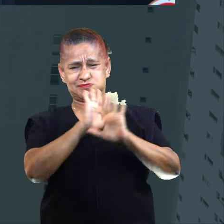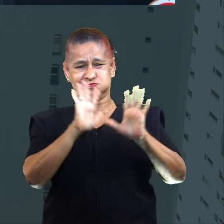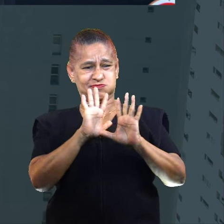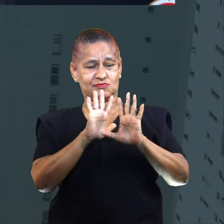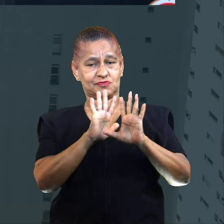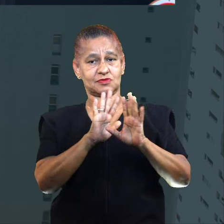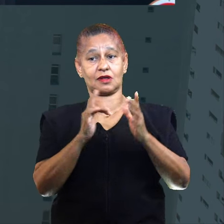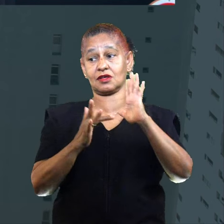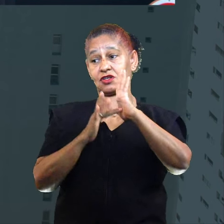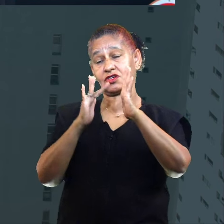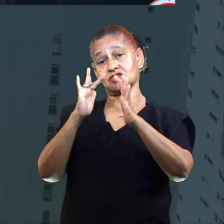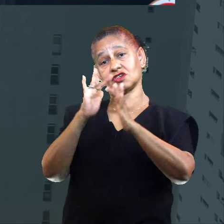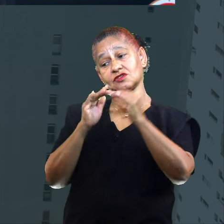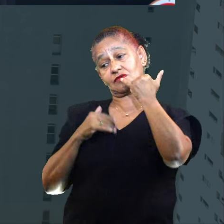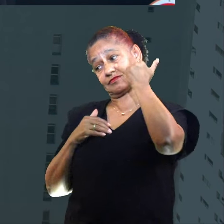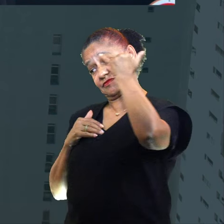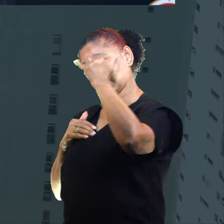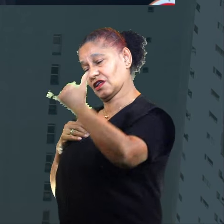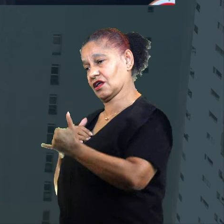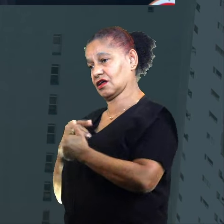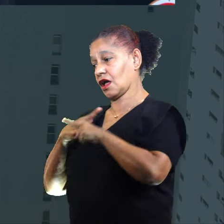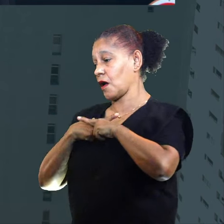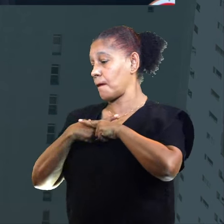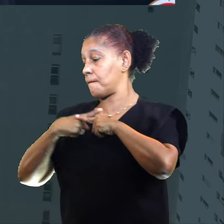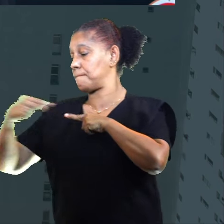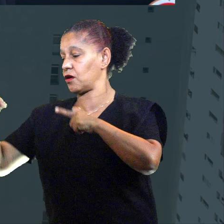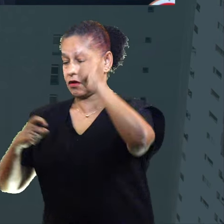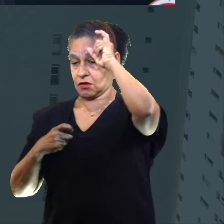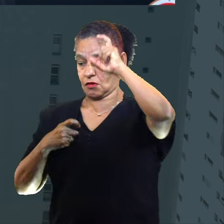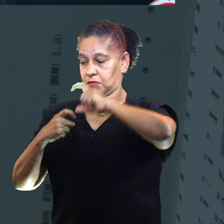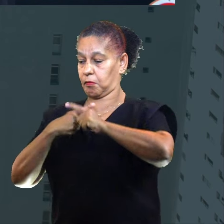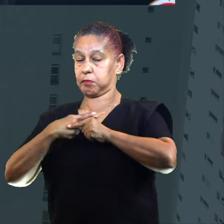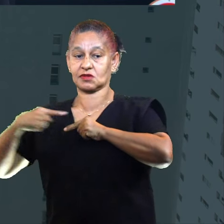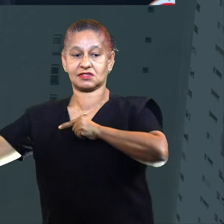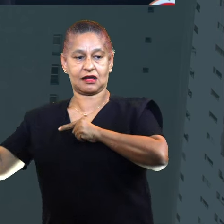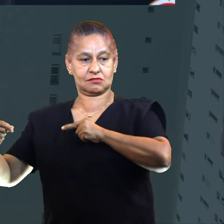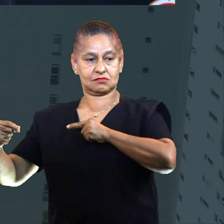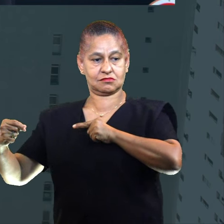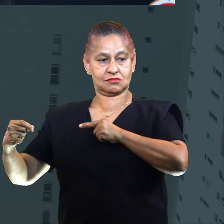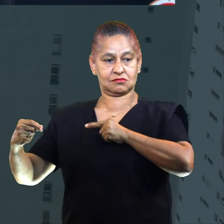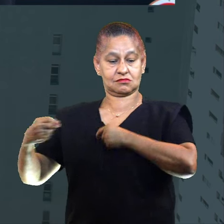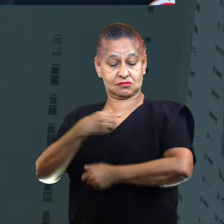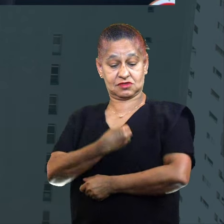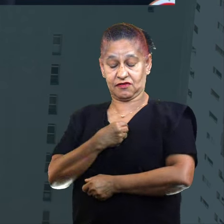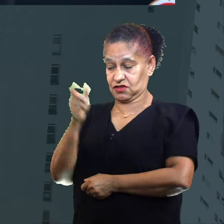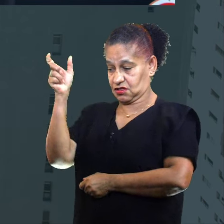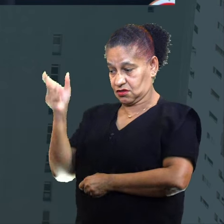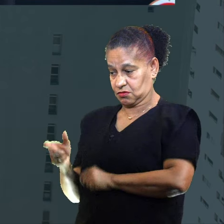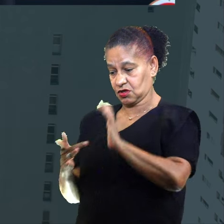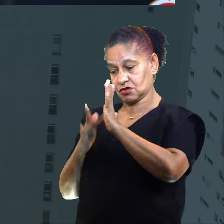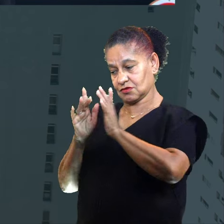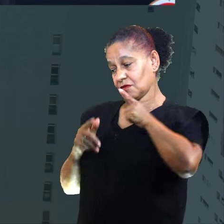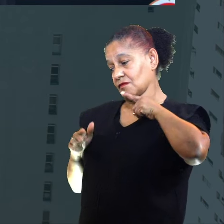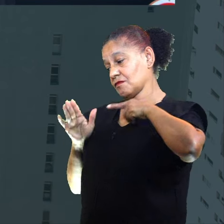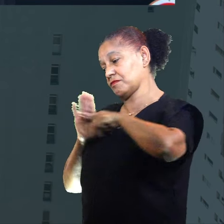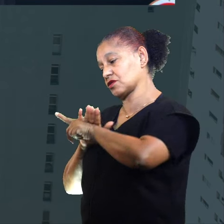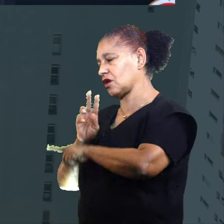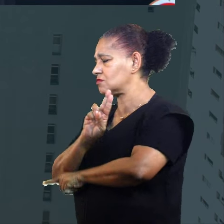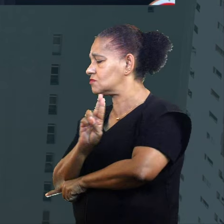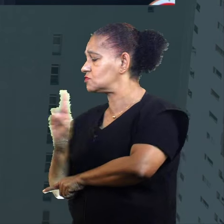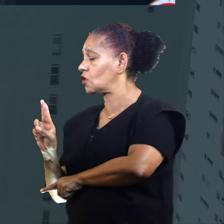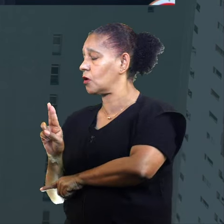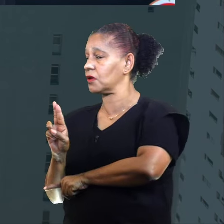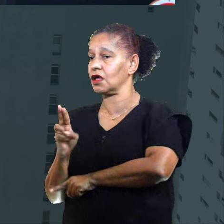Pois Jesus lhe havia dito, saia deste homem espírito imundo. Então Jesus lhe perguntou, qual é o teu